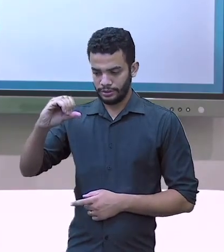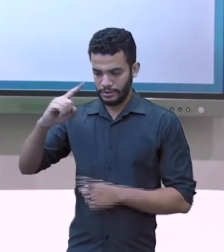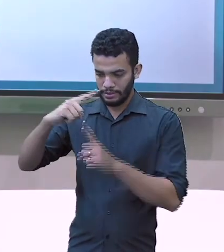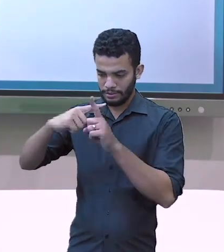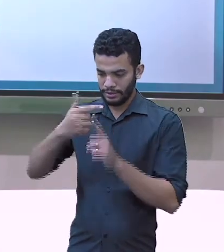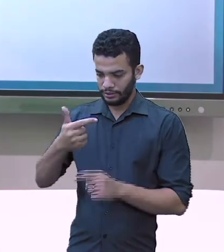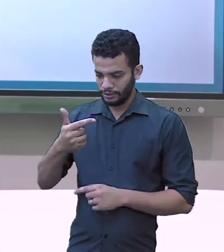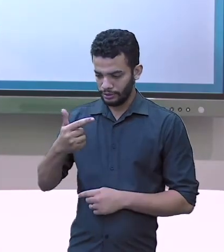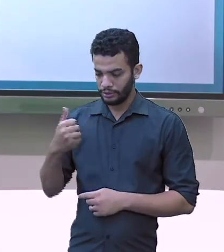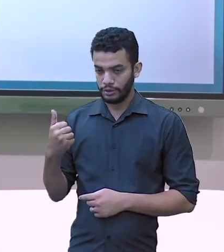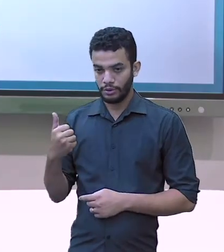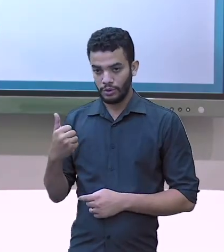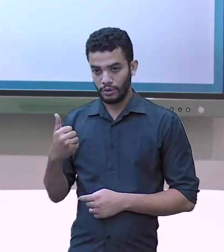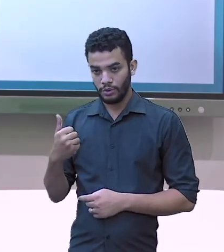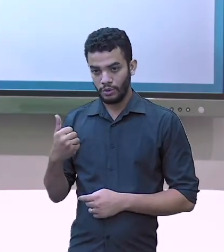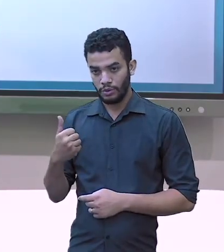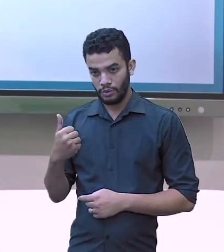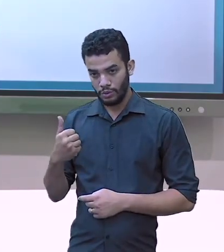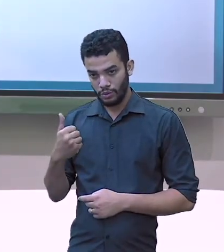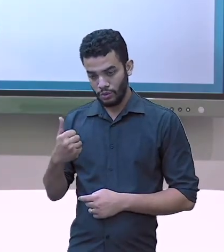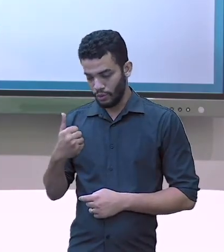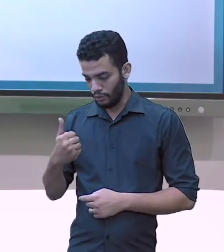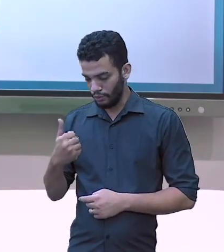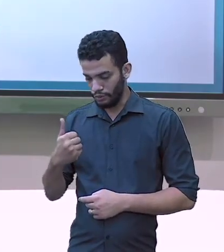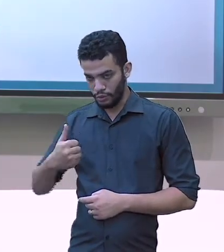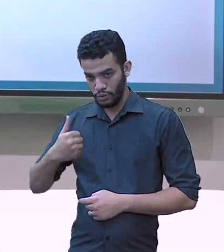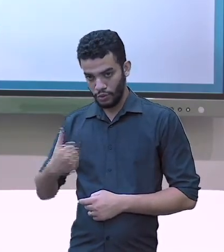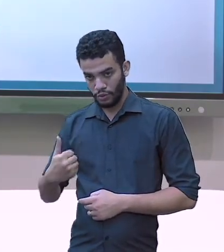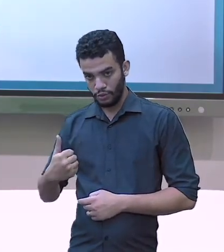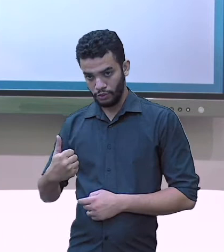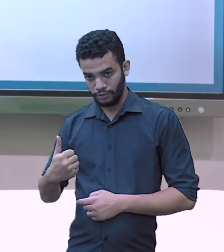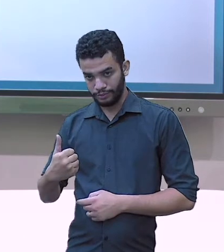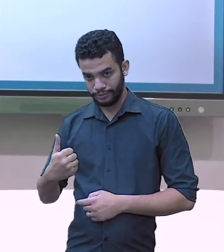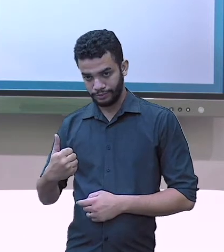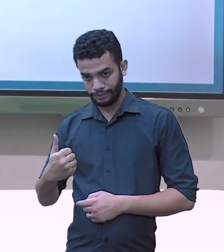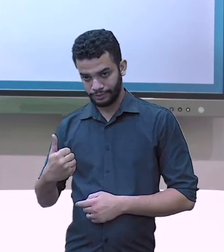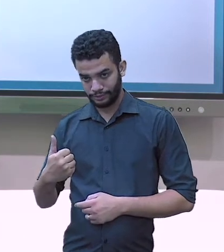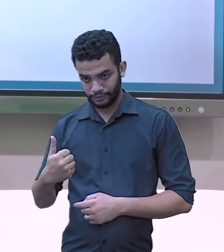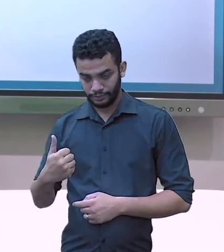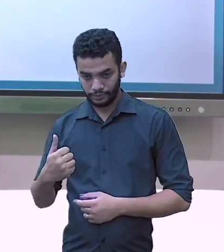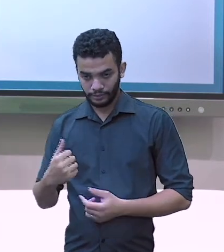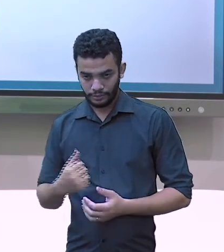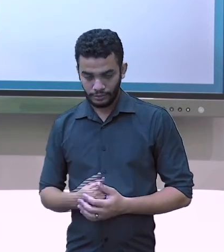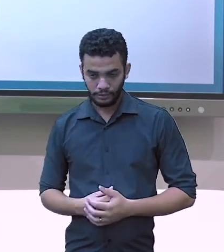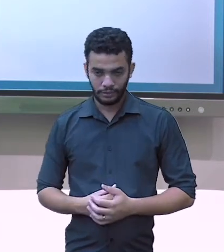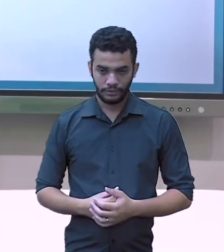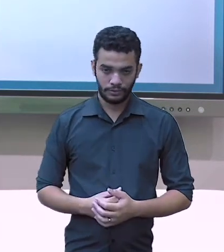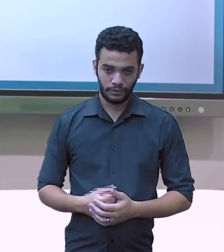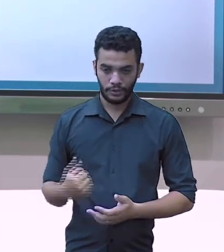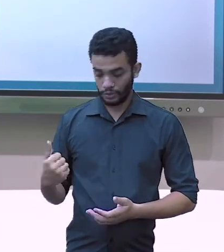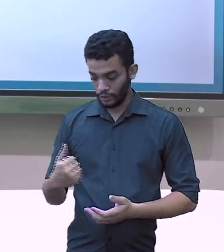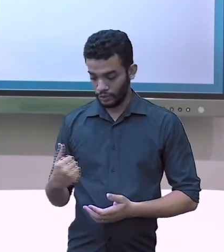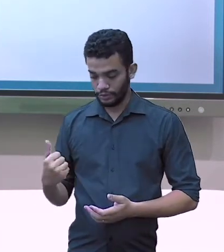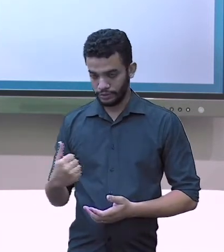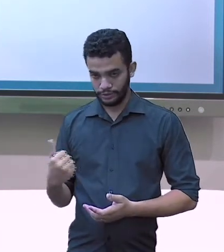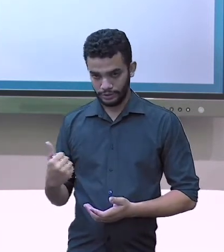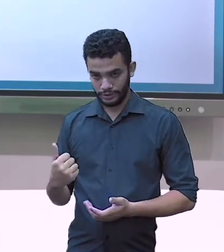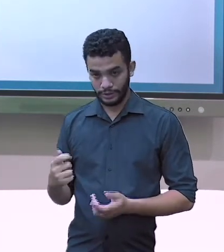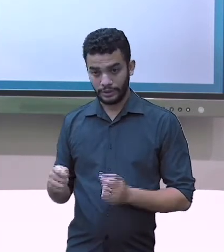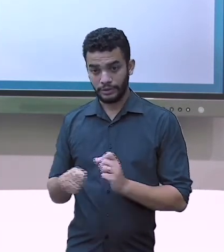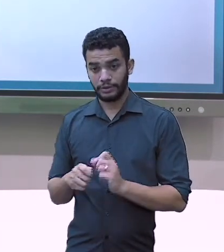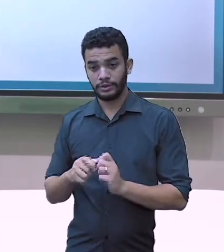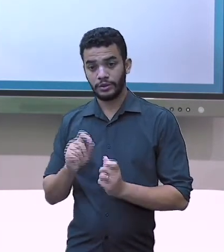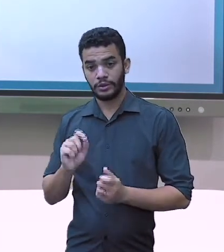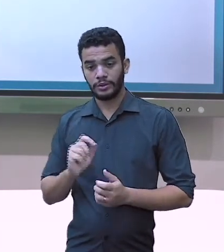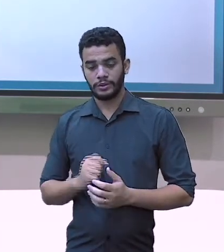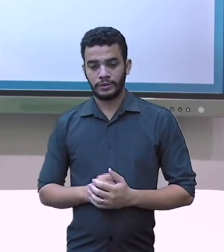mais 2, 1. 11, vai 1, né? Aí, olha bem. Só um